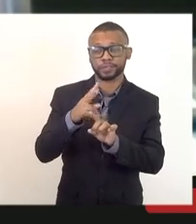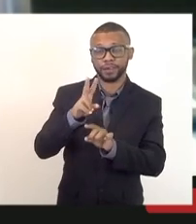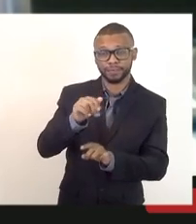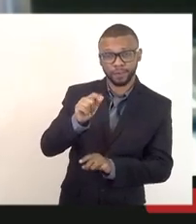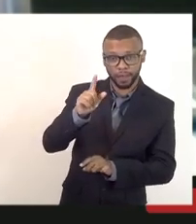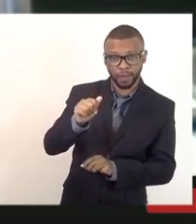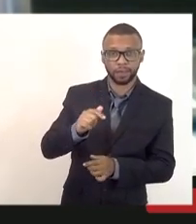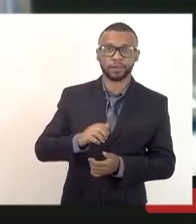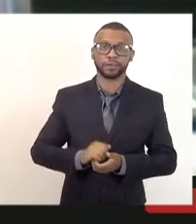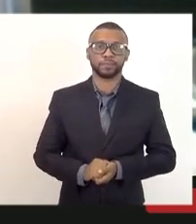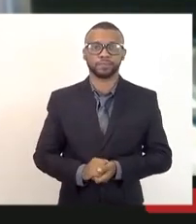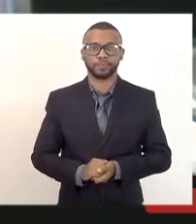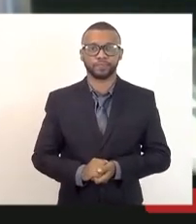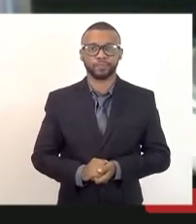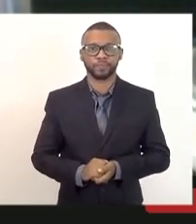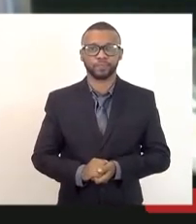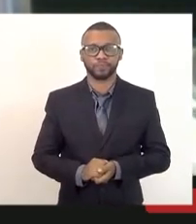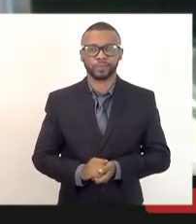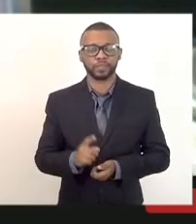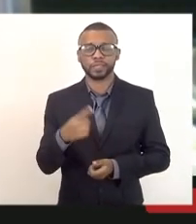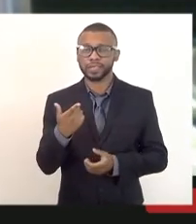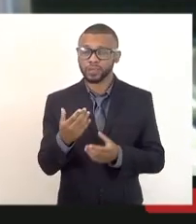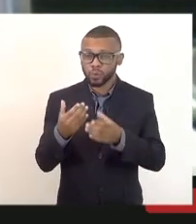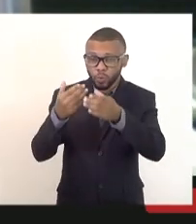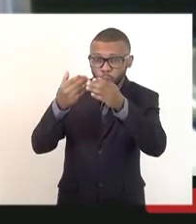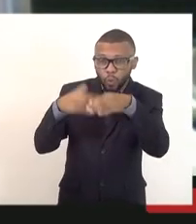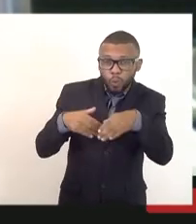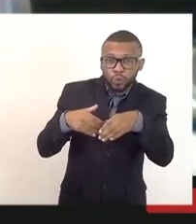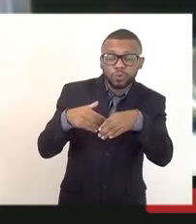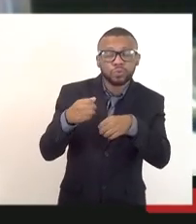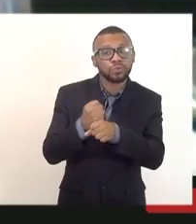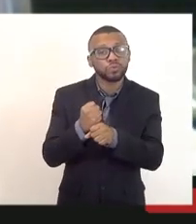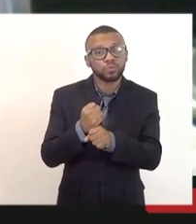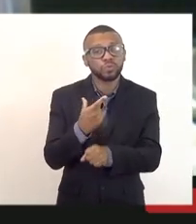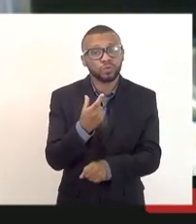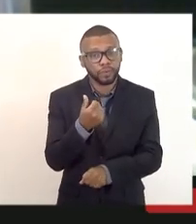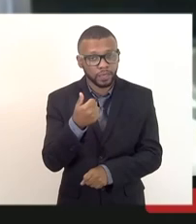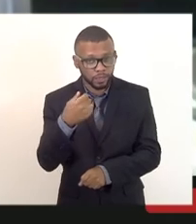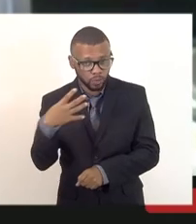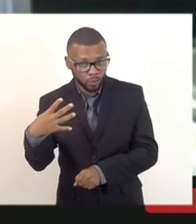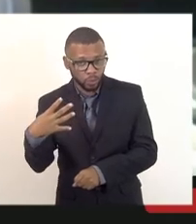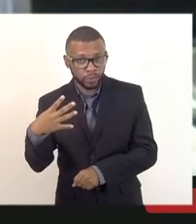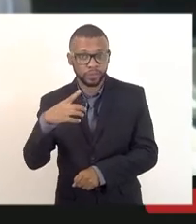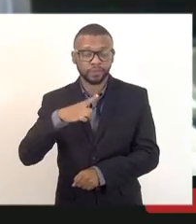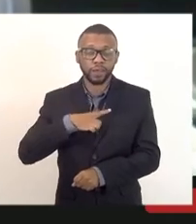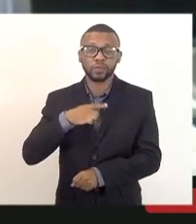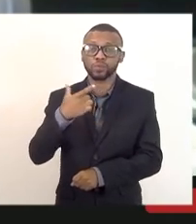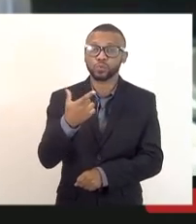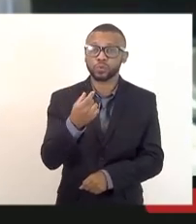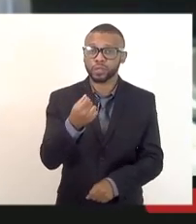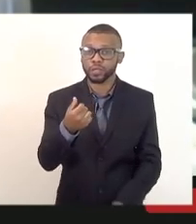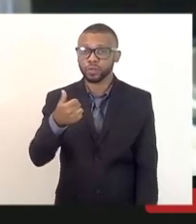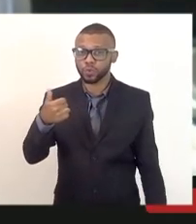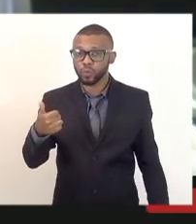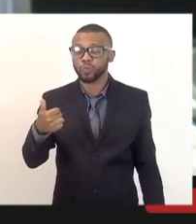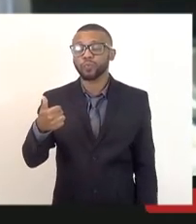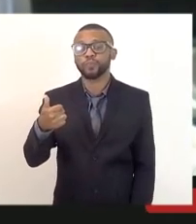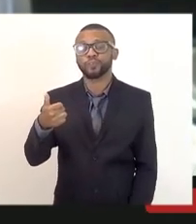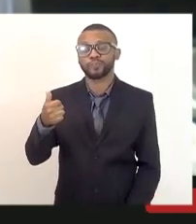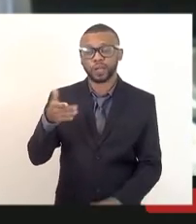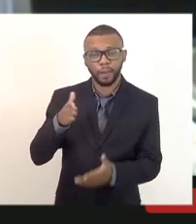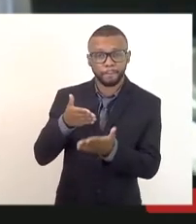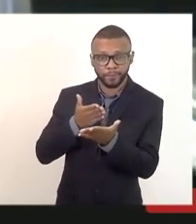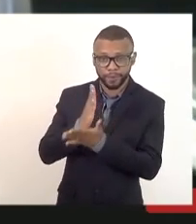2014, restaram 201 candidatos aprovados, desses 201,